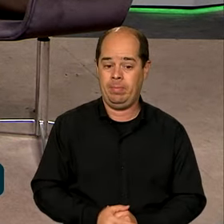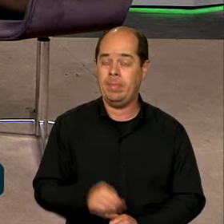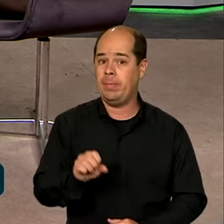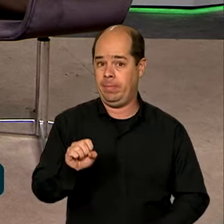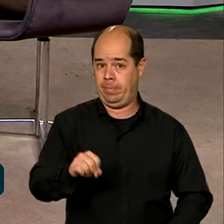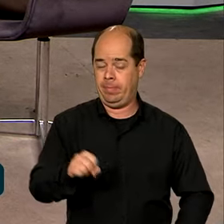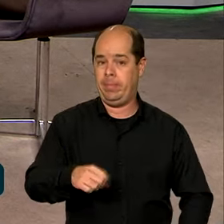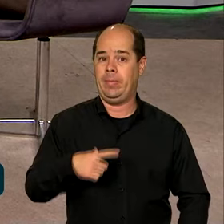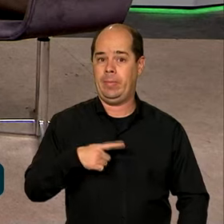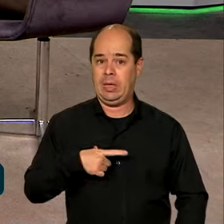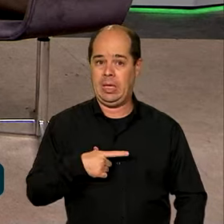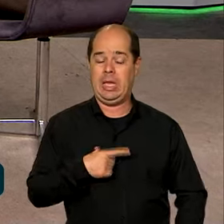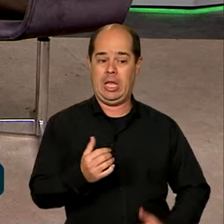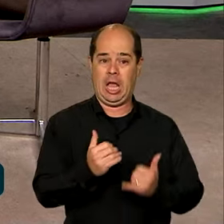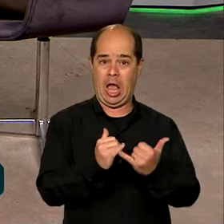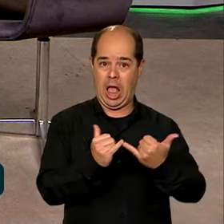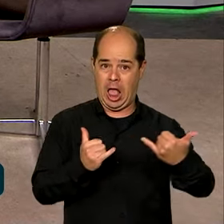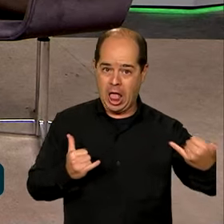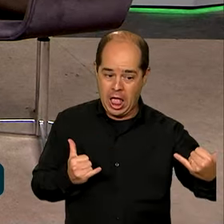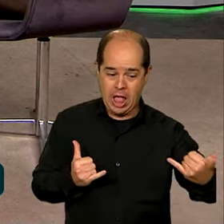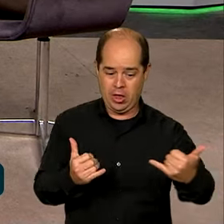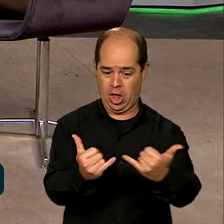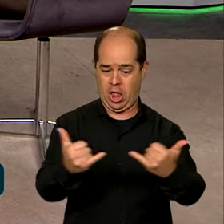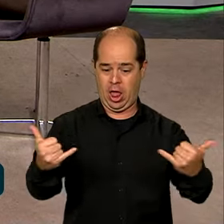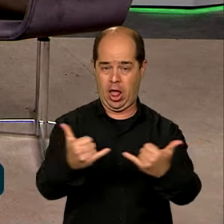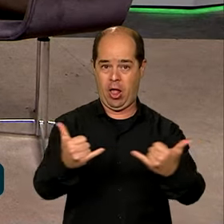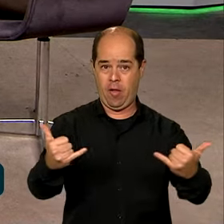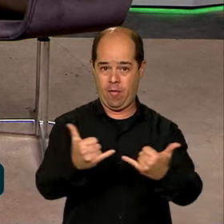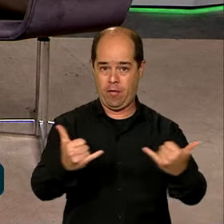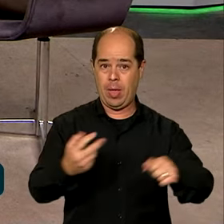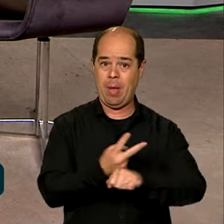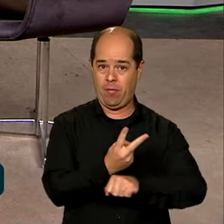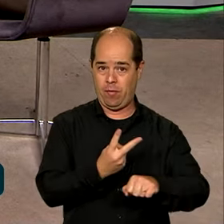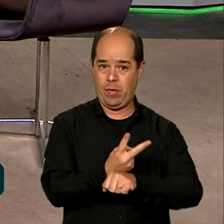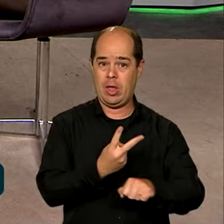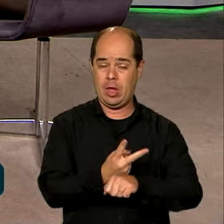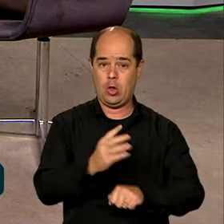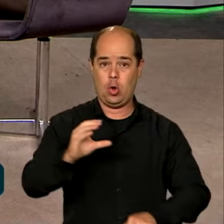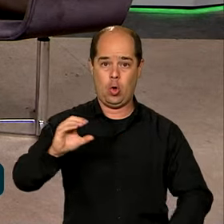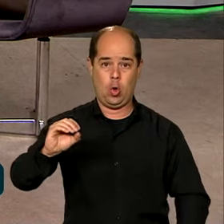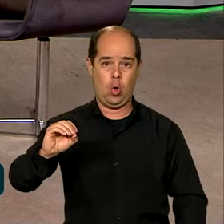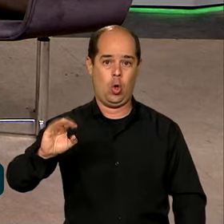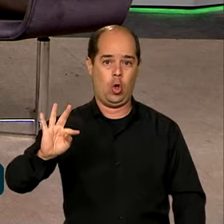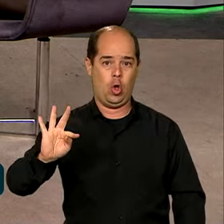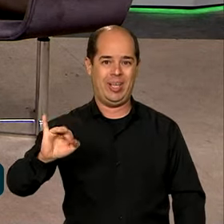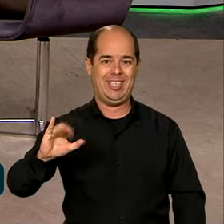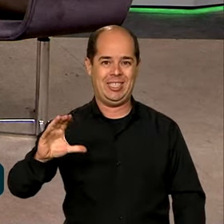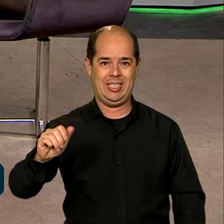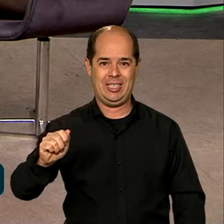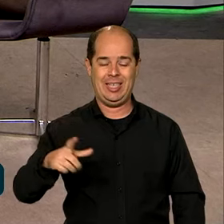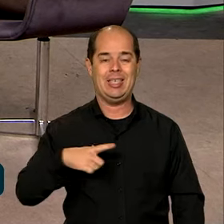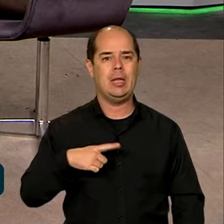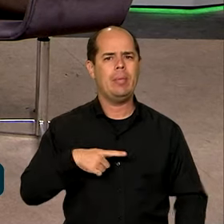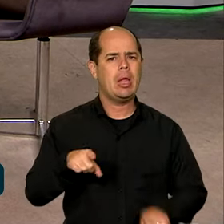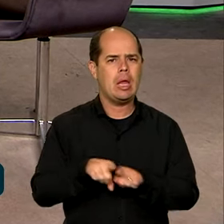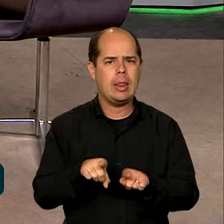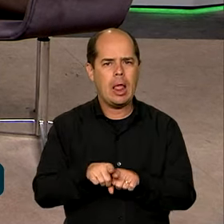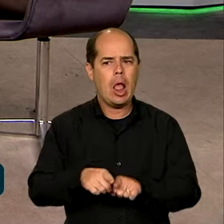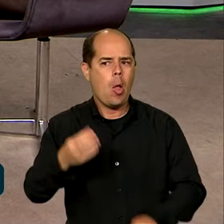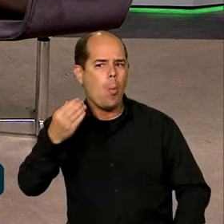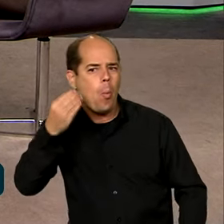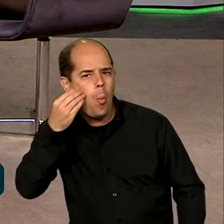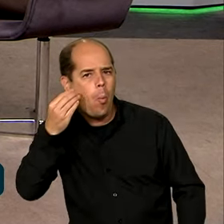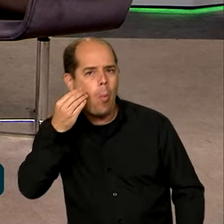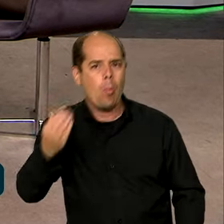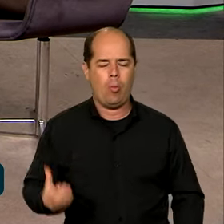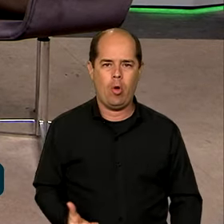dividida na rede fixa com as fibras óticas nas capitais. E a rede móvel, nesse primeiro momento, iniciando aqui no DF,